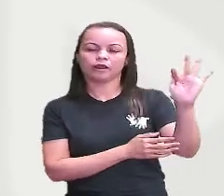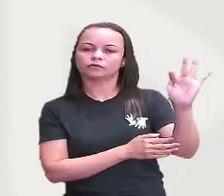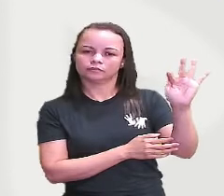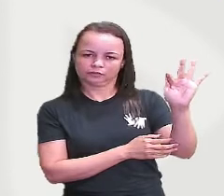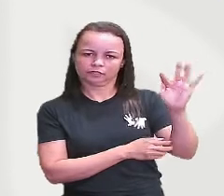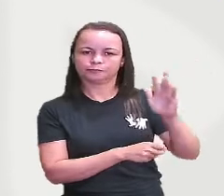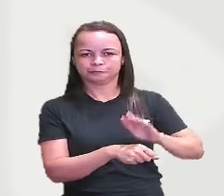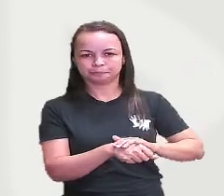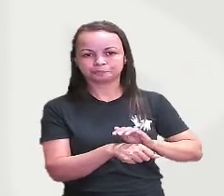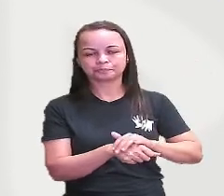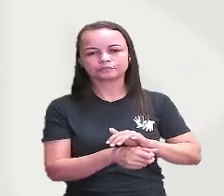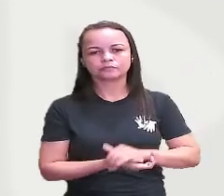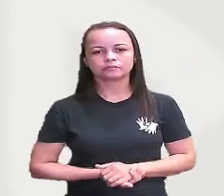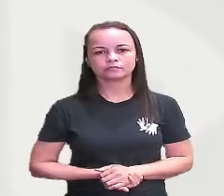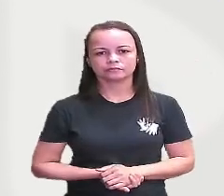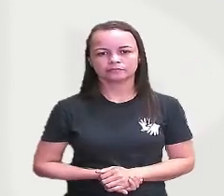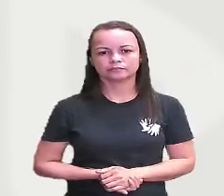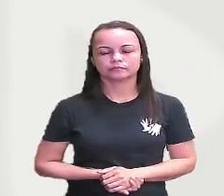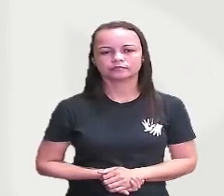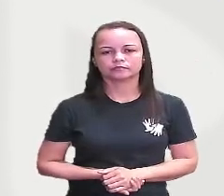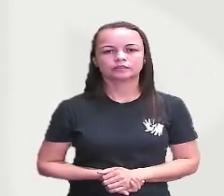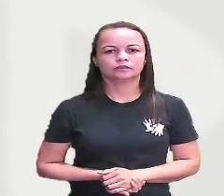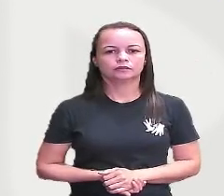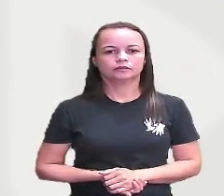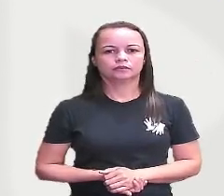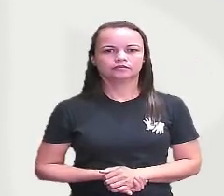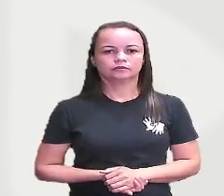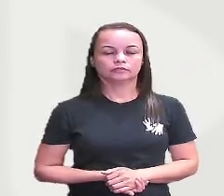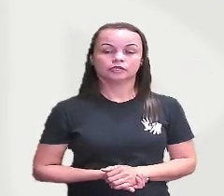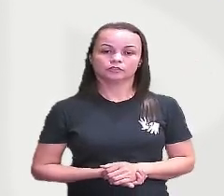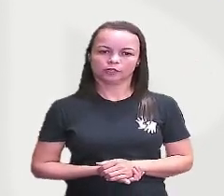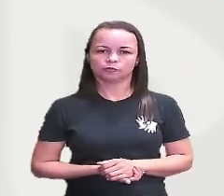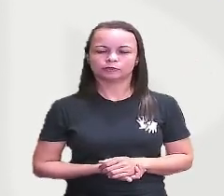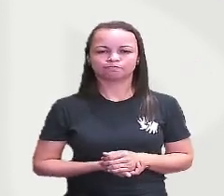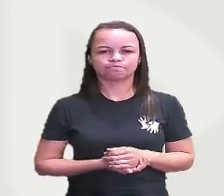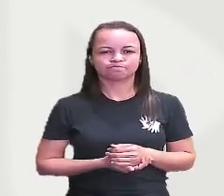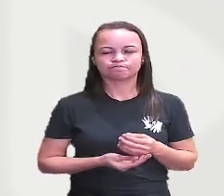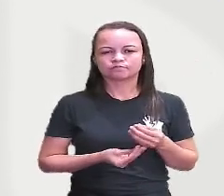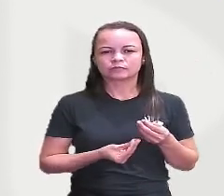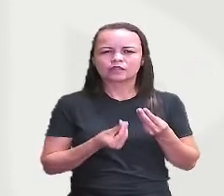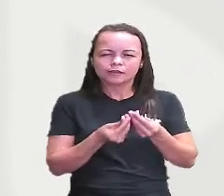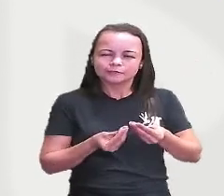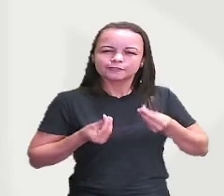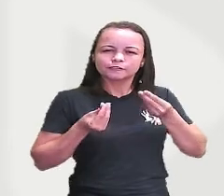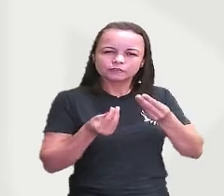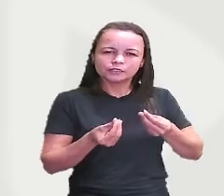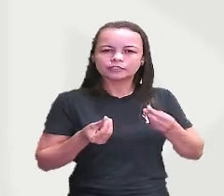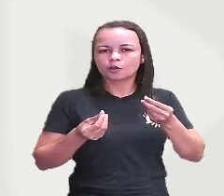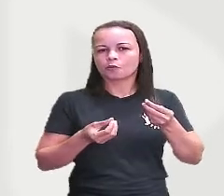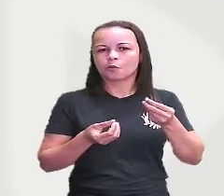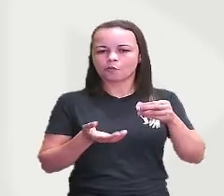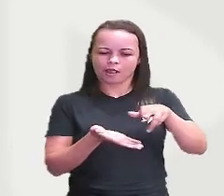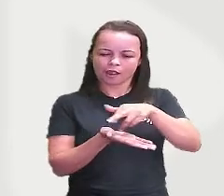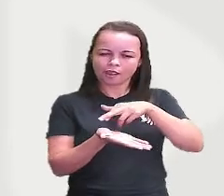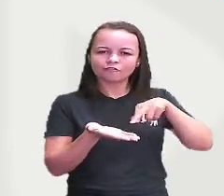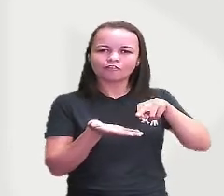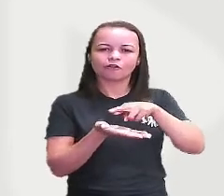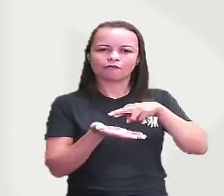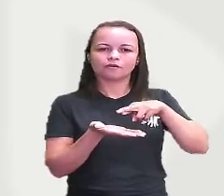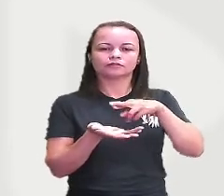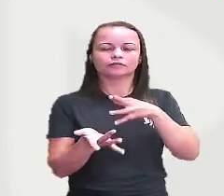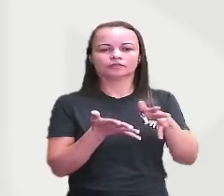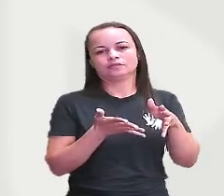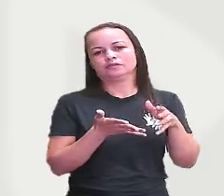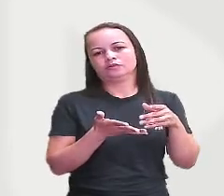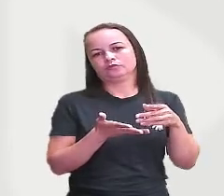momento já como eu falei que a insatisfação com a revolução com a revolução já